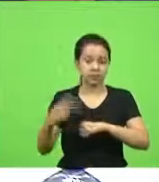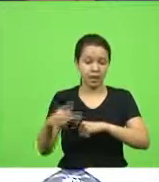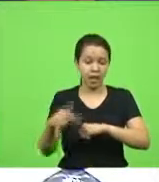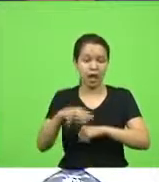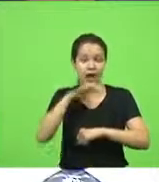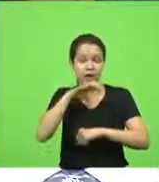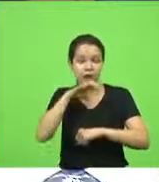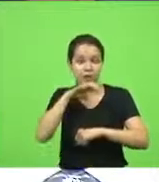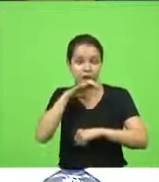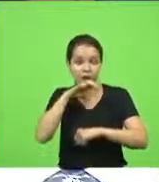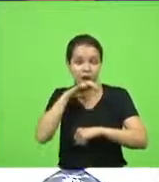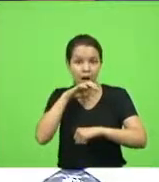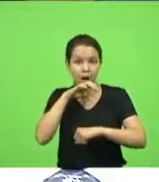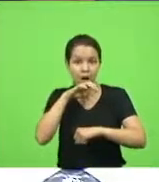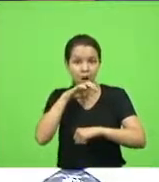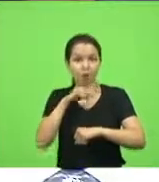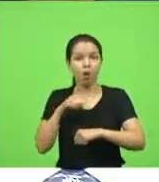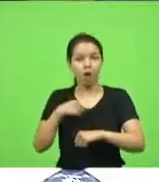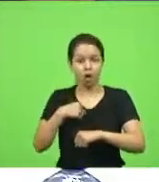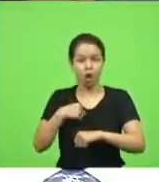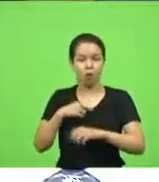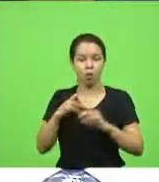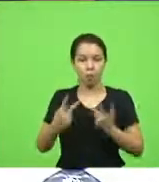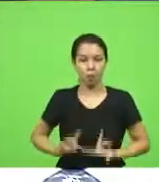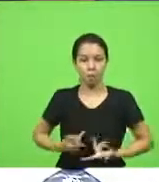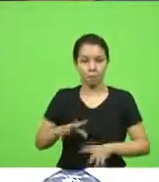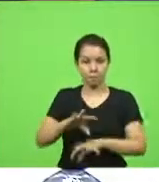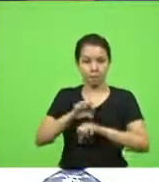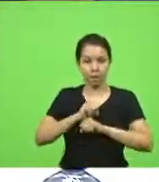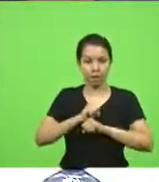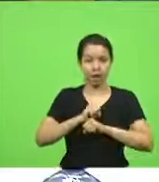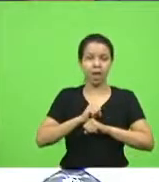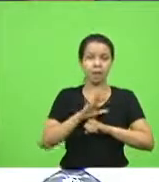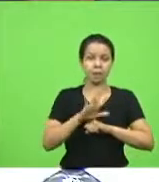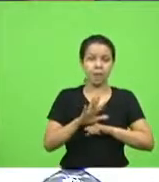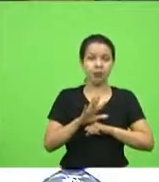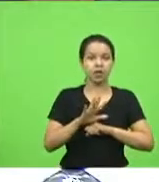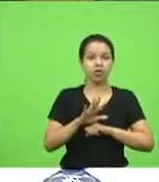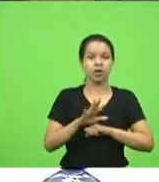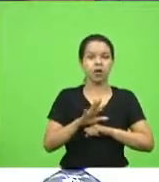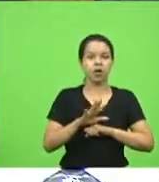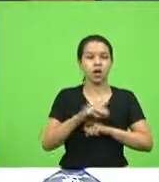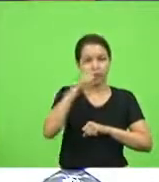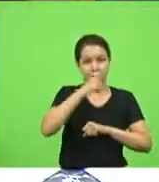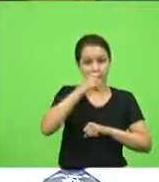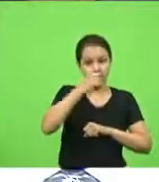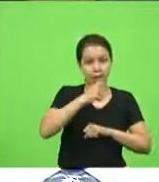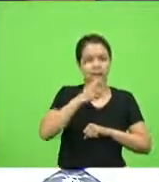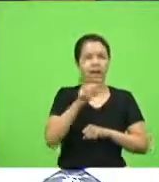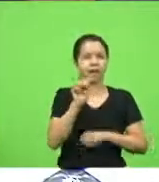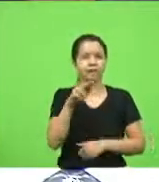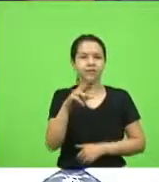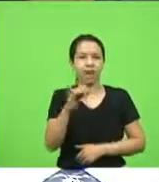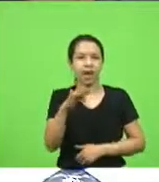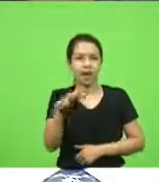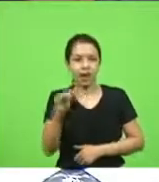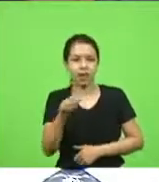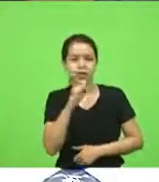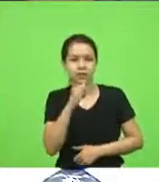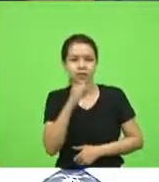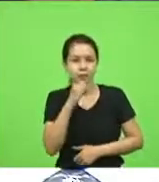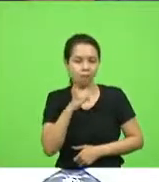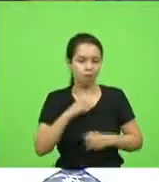o homem não transmite para outro homem, como a gripe aviária, deputado Silvio Drevick. Então, nós precisamos compreender também essa